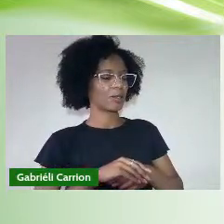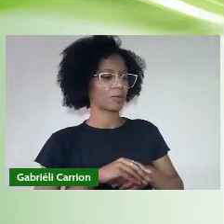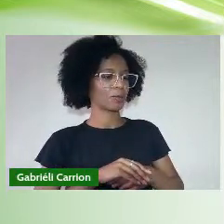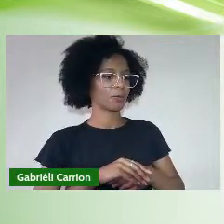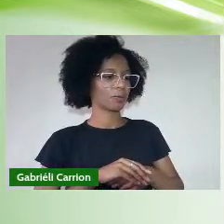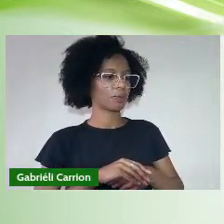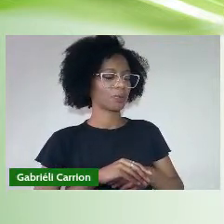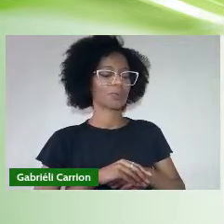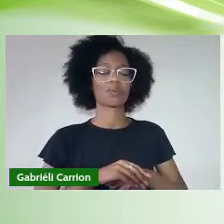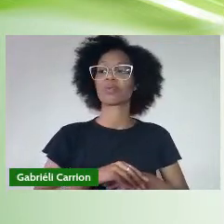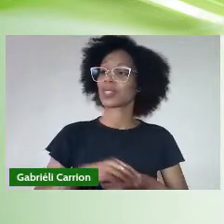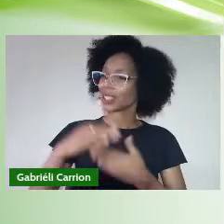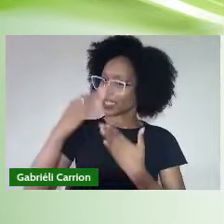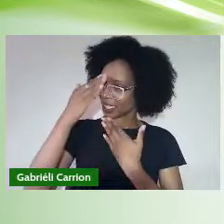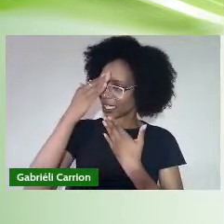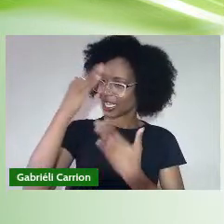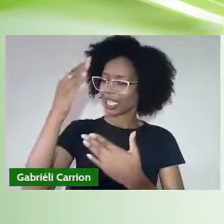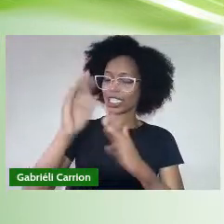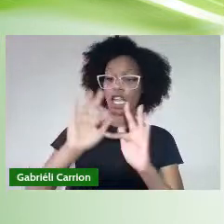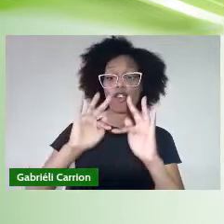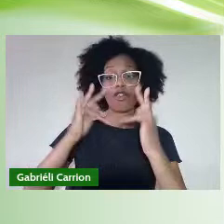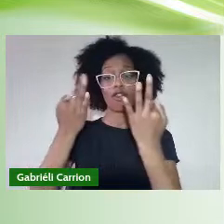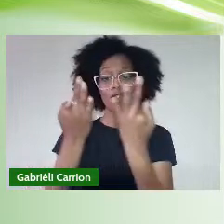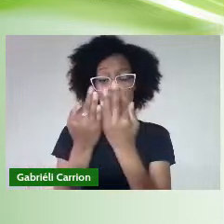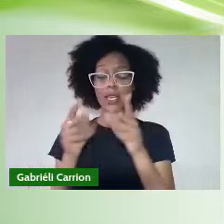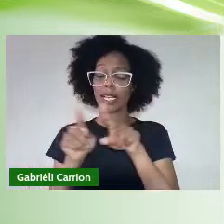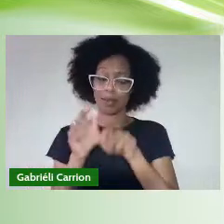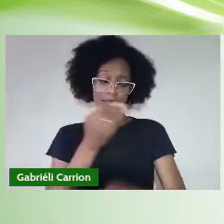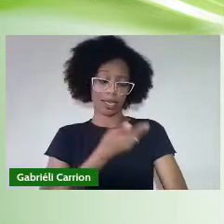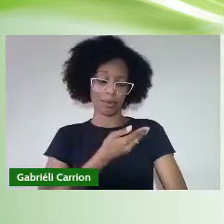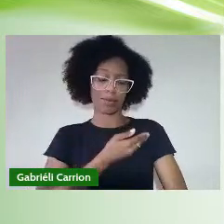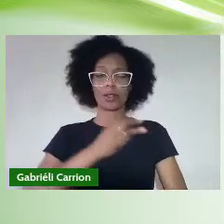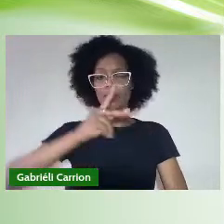Agradeço a minha família Aos meus amigos e aos professores